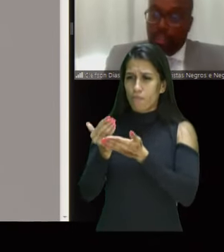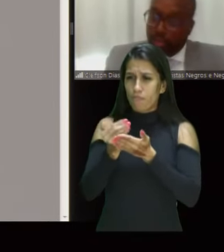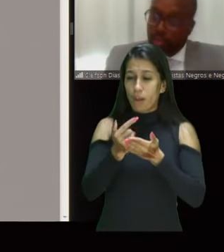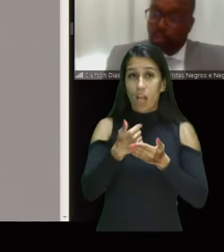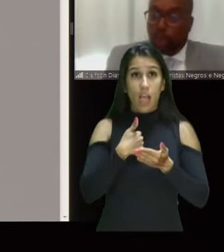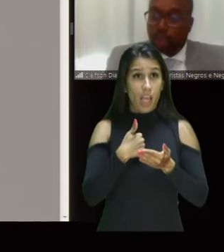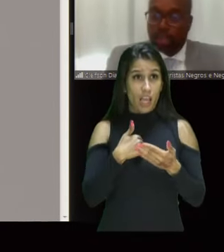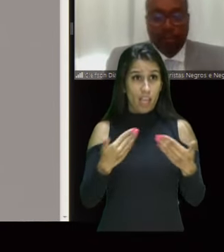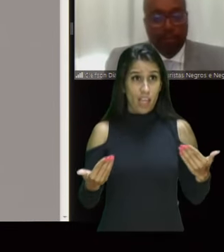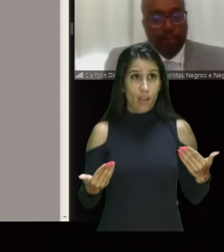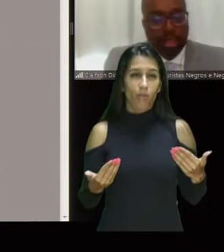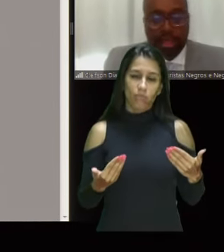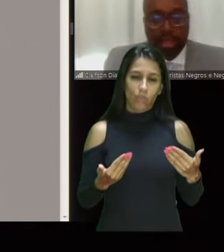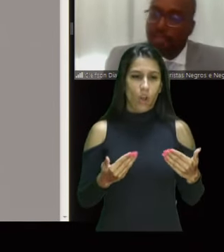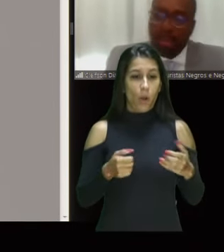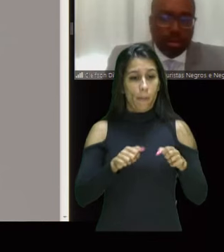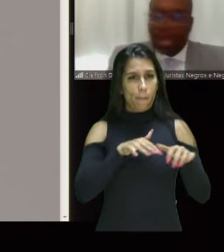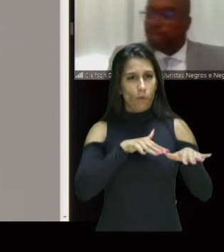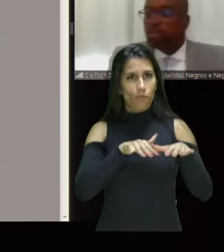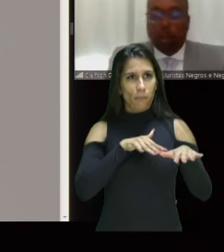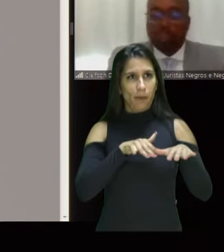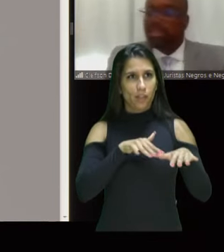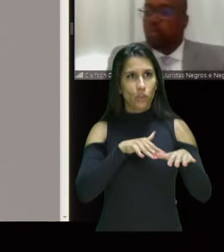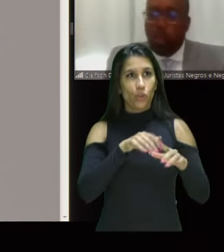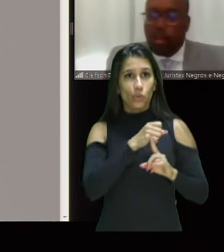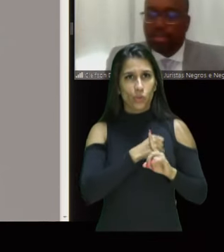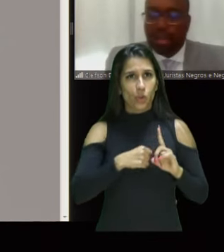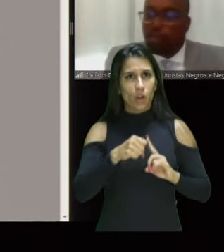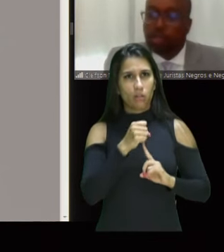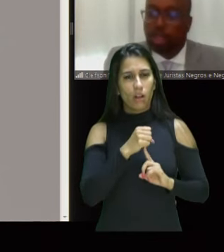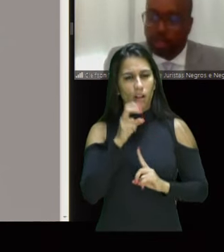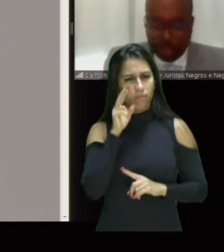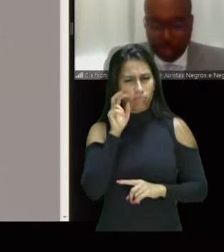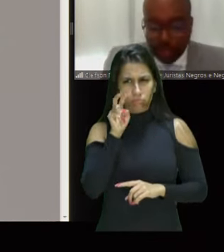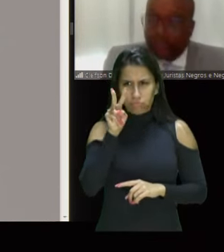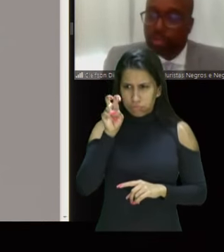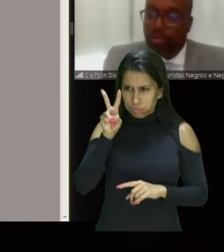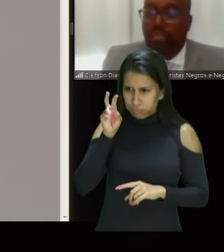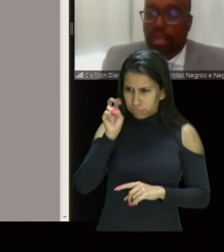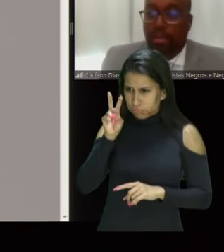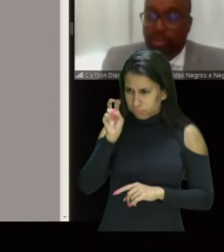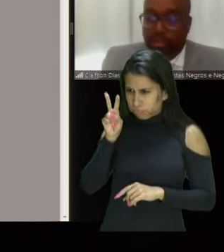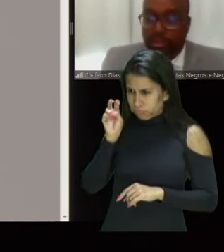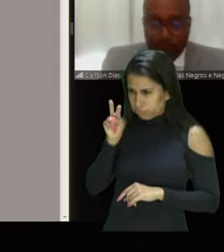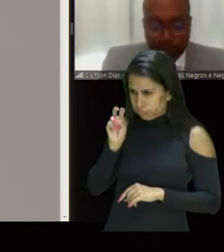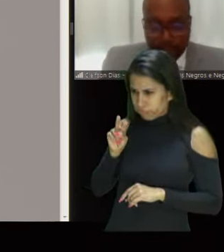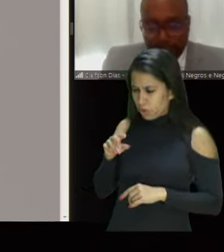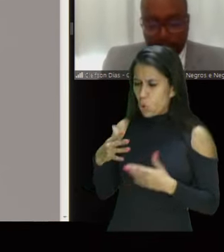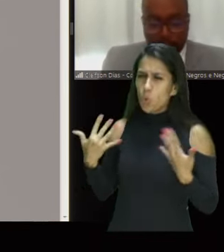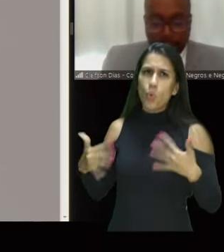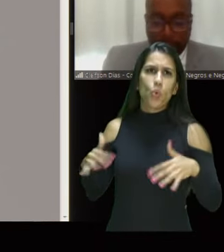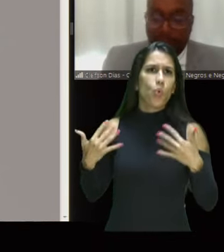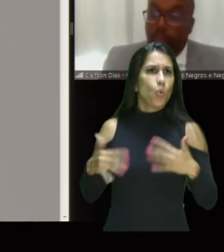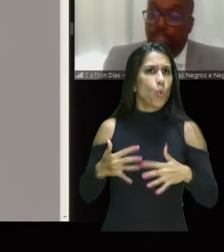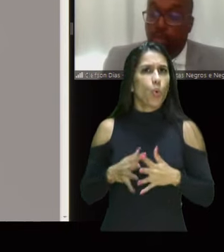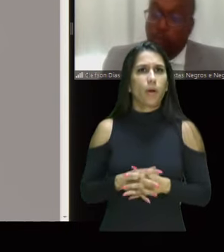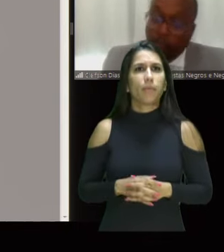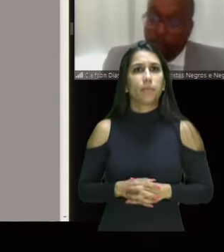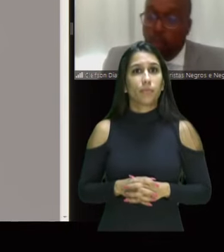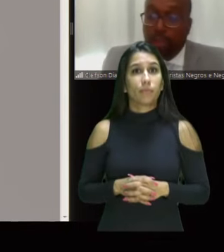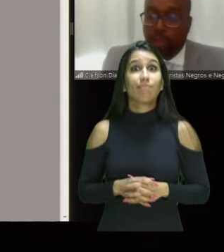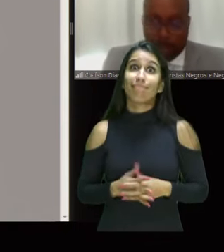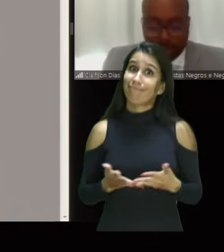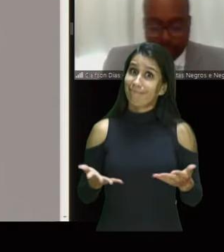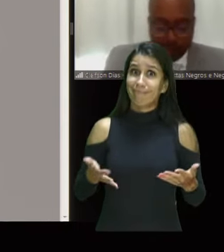nunca tive esse suporte. E aí vem os dados todos em números, e é muito bonito isso. É muito fácil trabalhar assim. Trabalhar com dinheiro